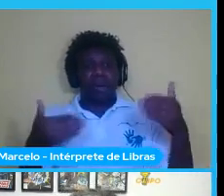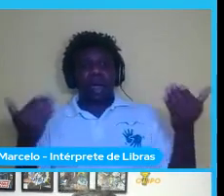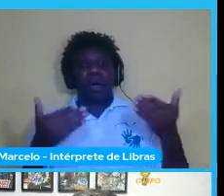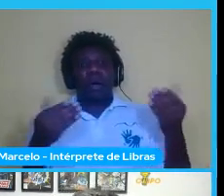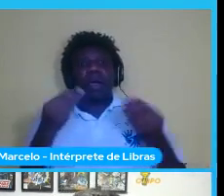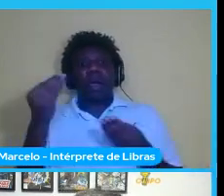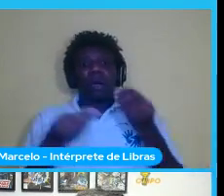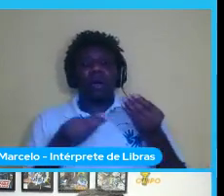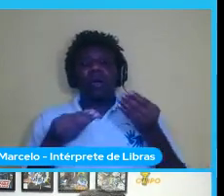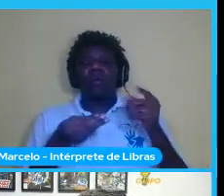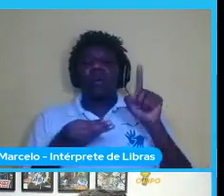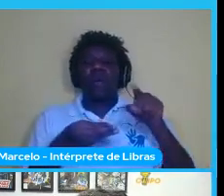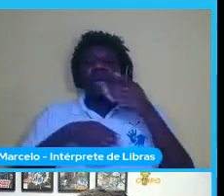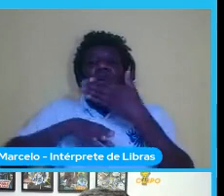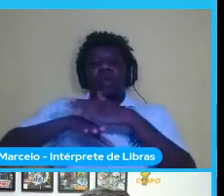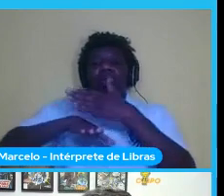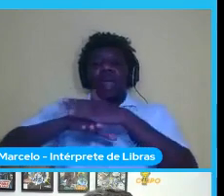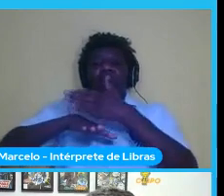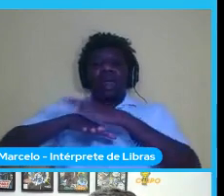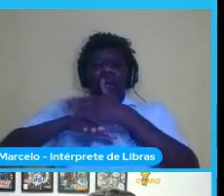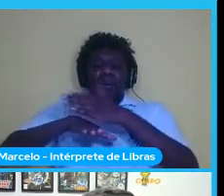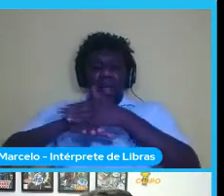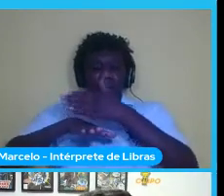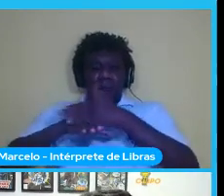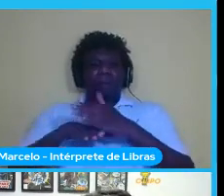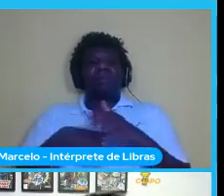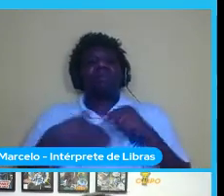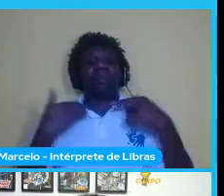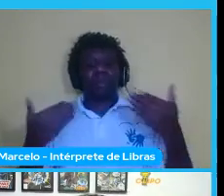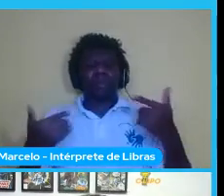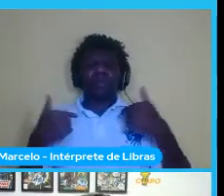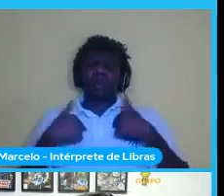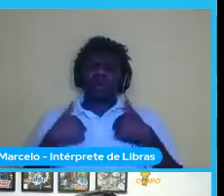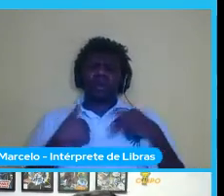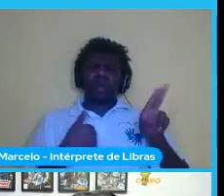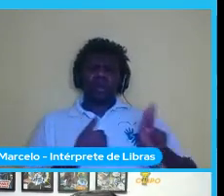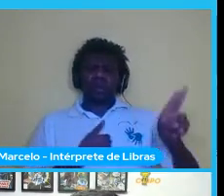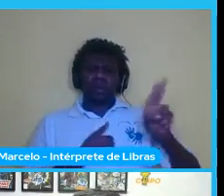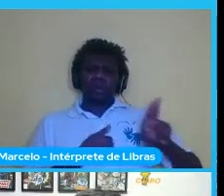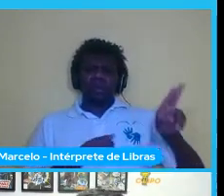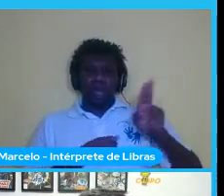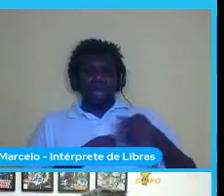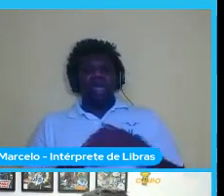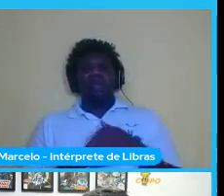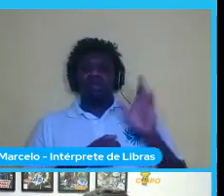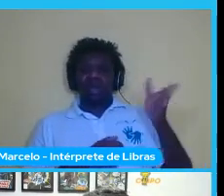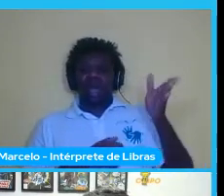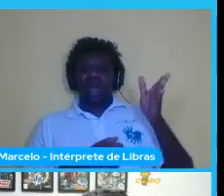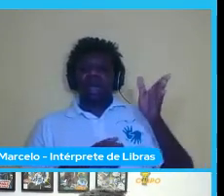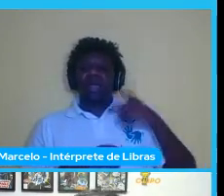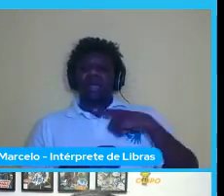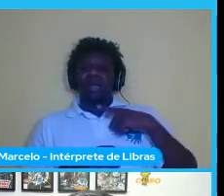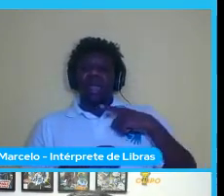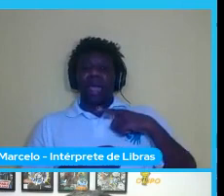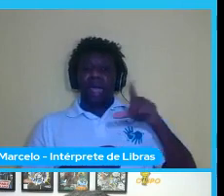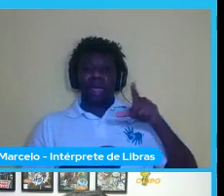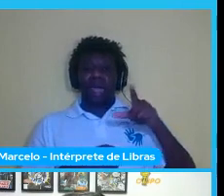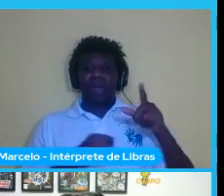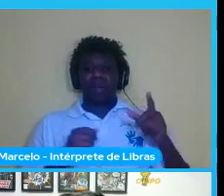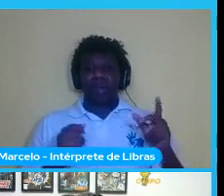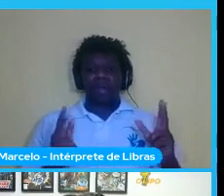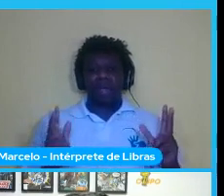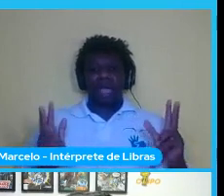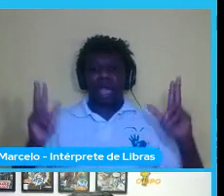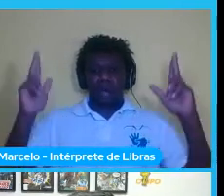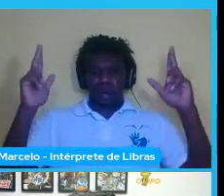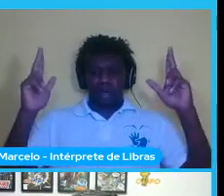aqui a base que é a Fairface que eu utilizei eles já trazem as imagens de rosto recortado mas para mim tem